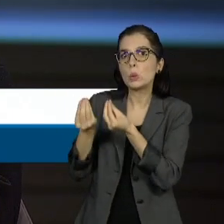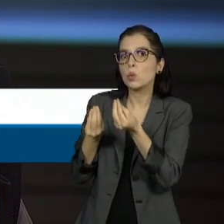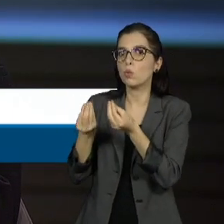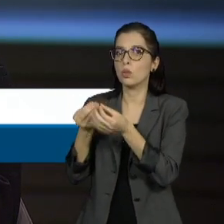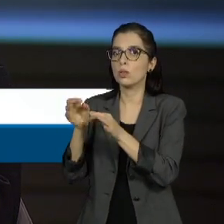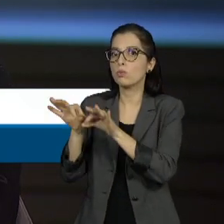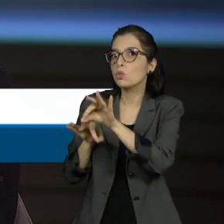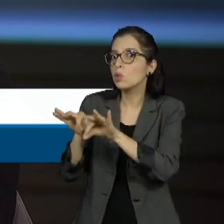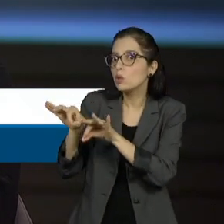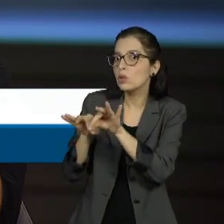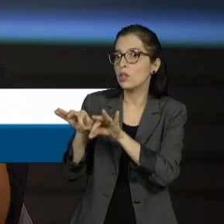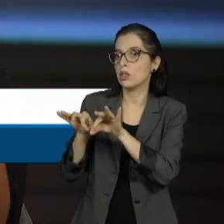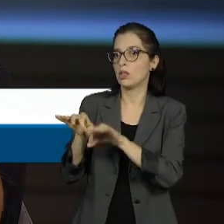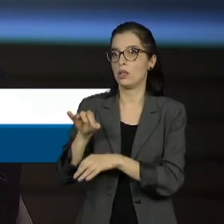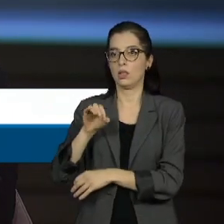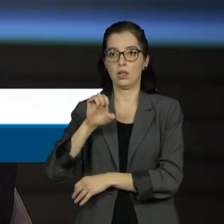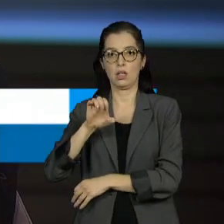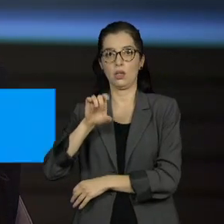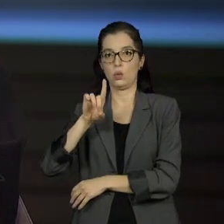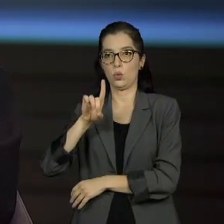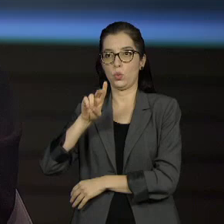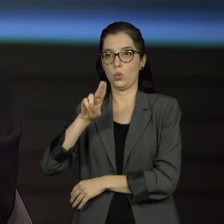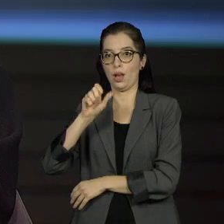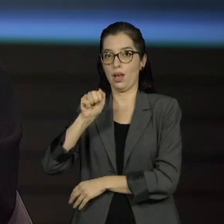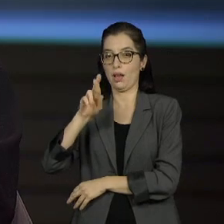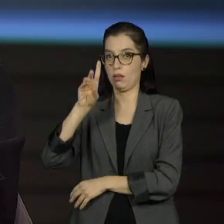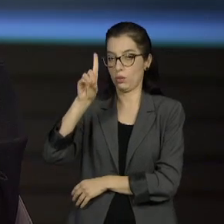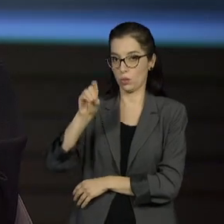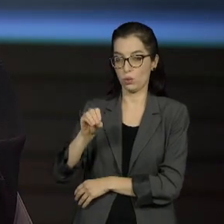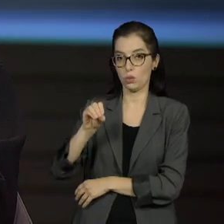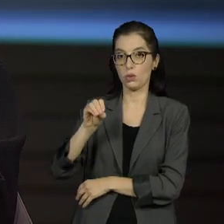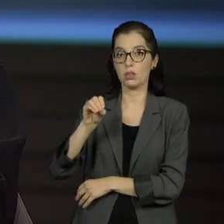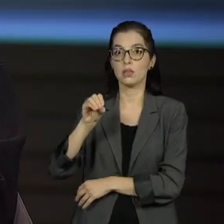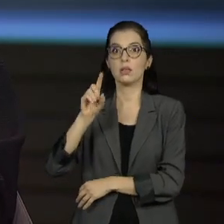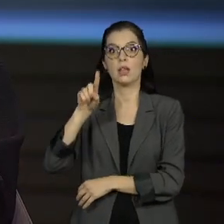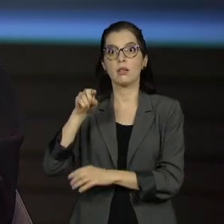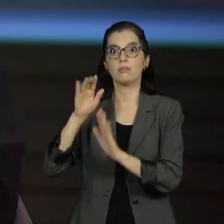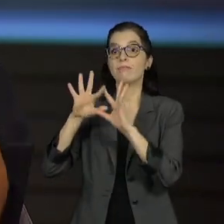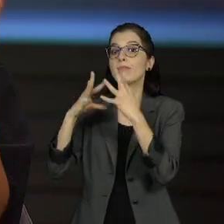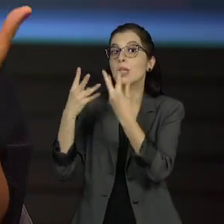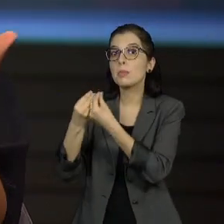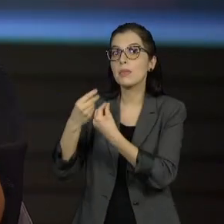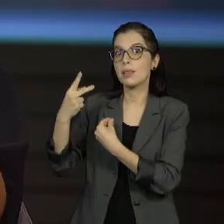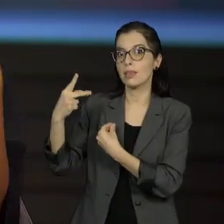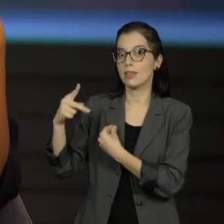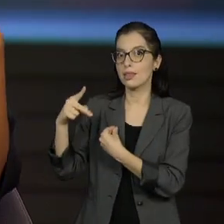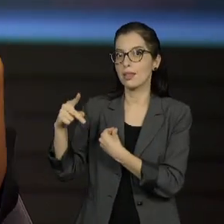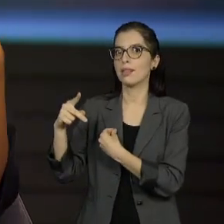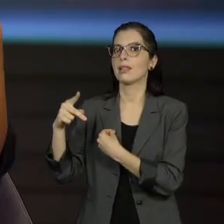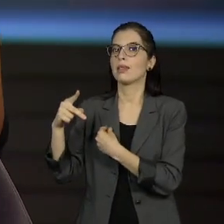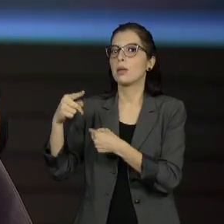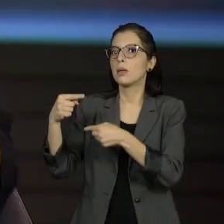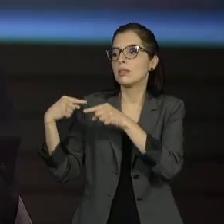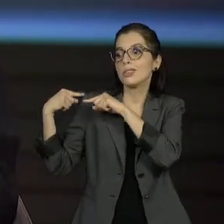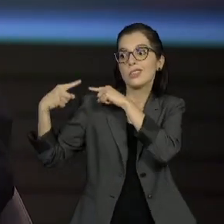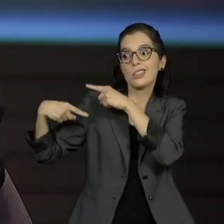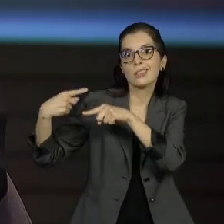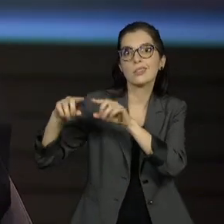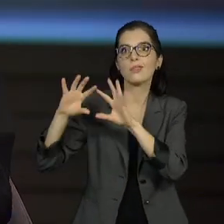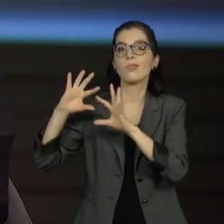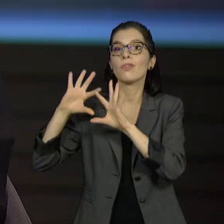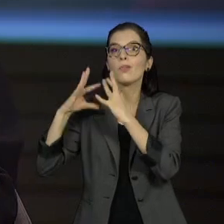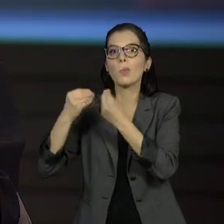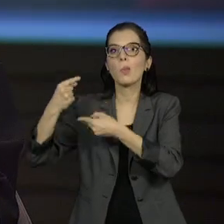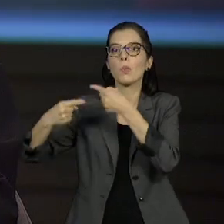pelo Eduardo Campos. Outro cacique da mesma natureza ali, que faleceu em 2014, mas cujo legado continuou.